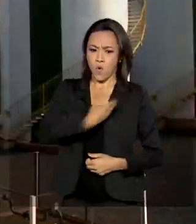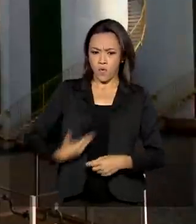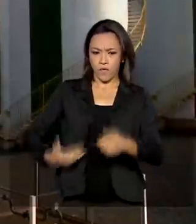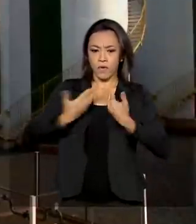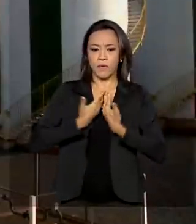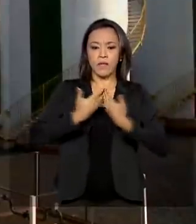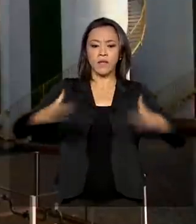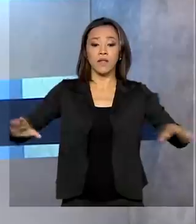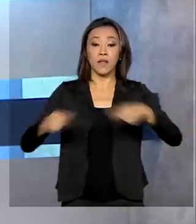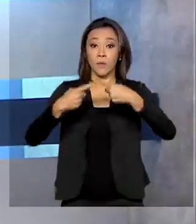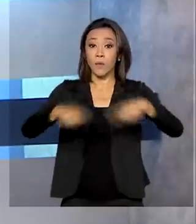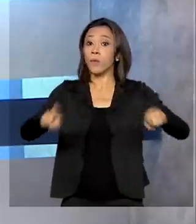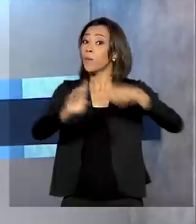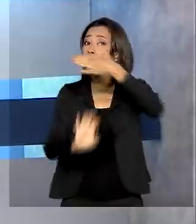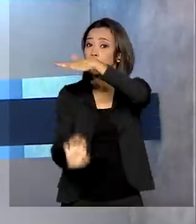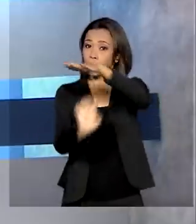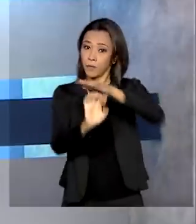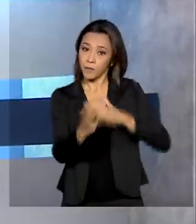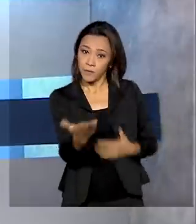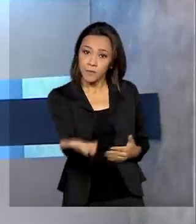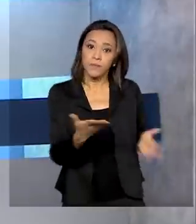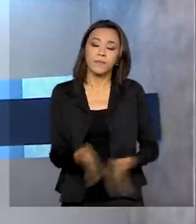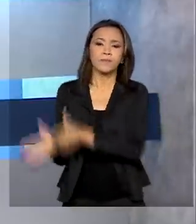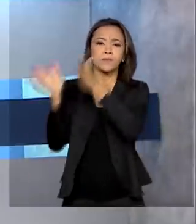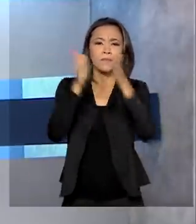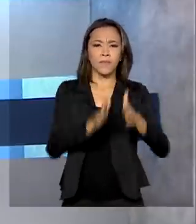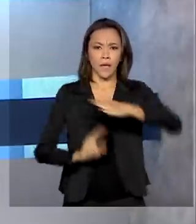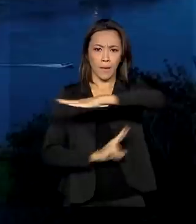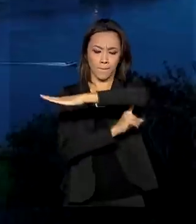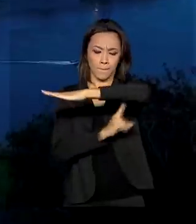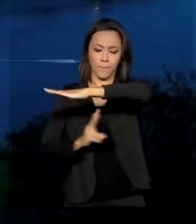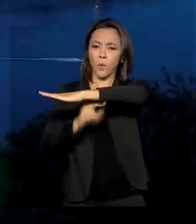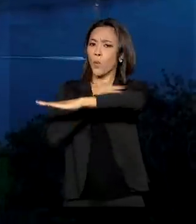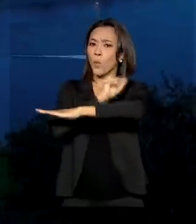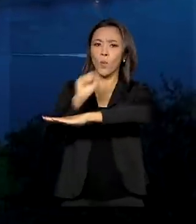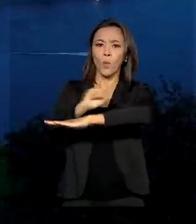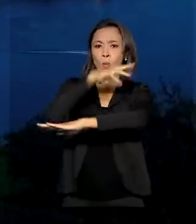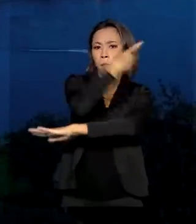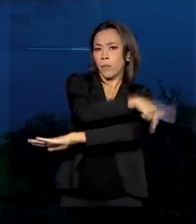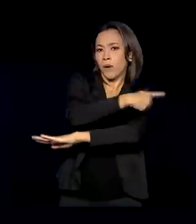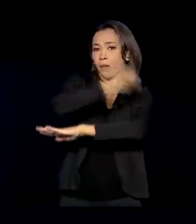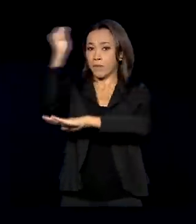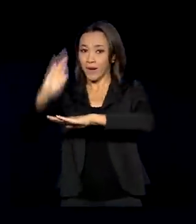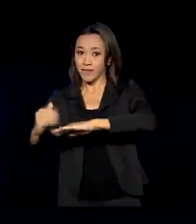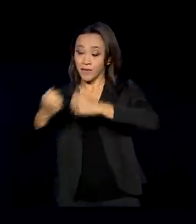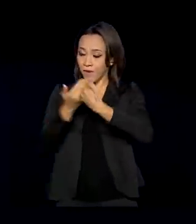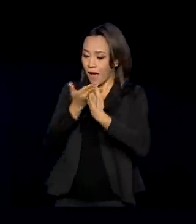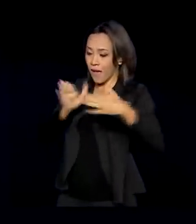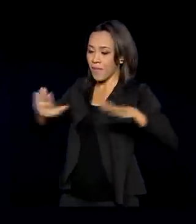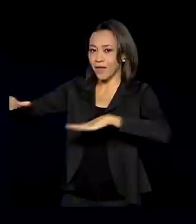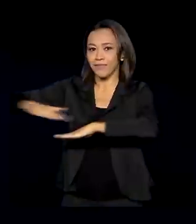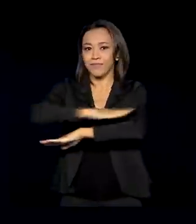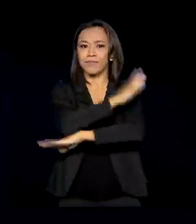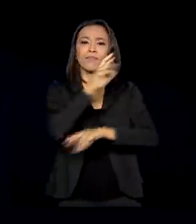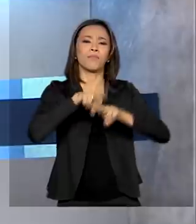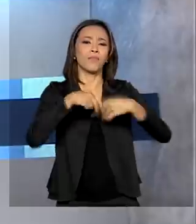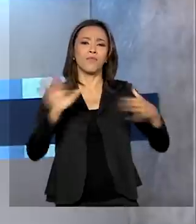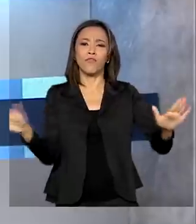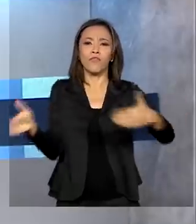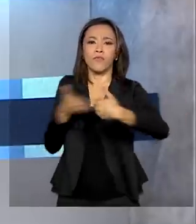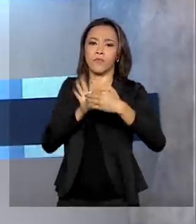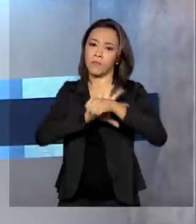limpa e renovável. A Ponte da Amizade é reaberta depois de sete meses por causa da pandemia do coronavírus.